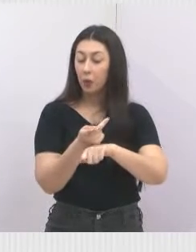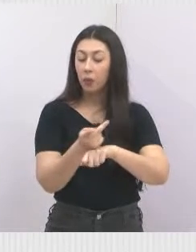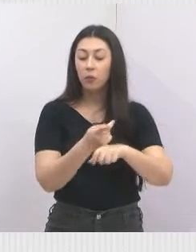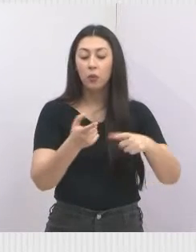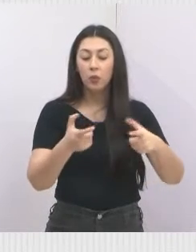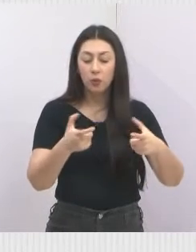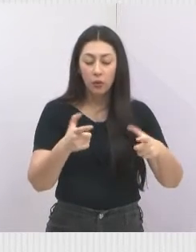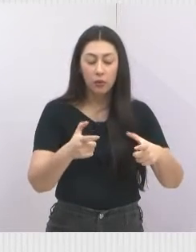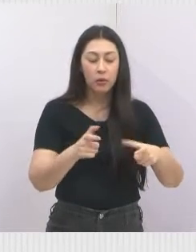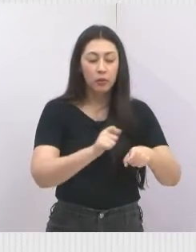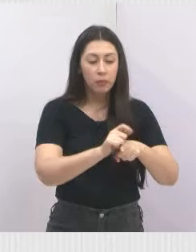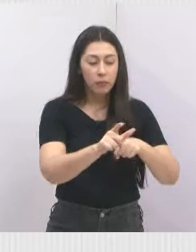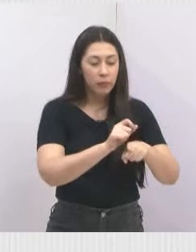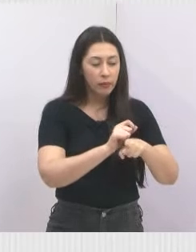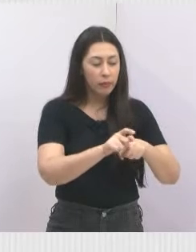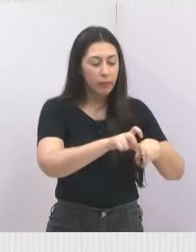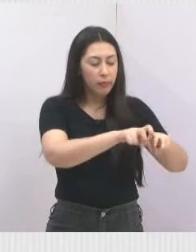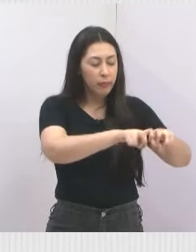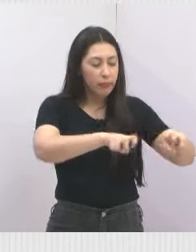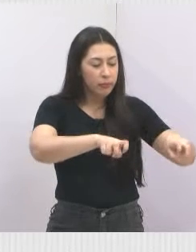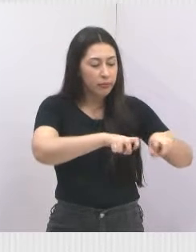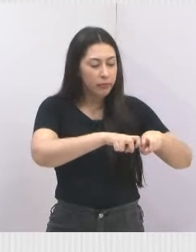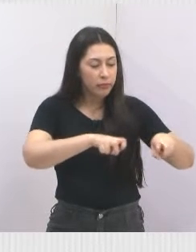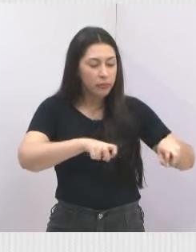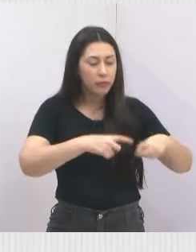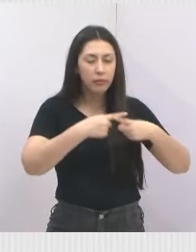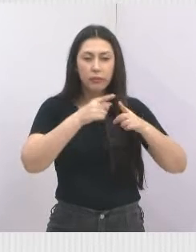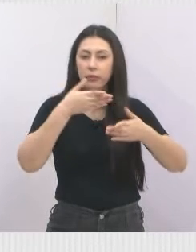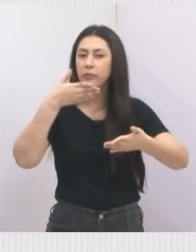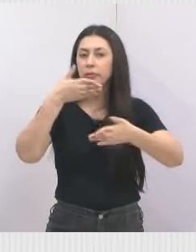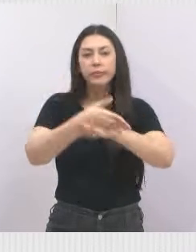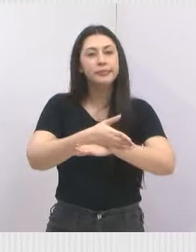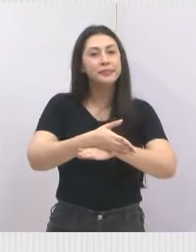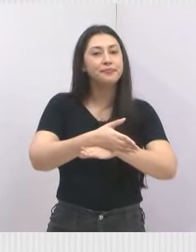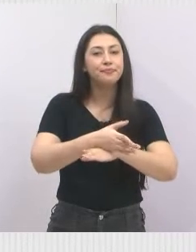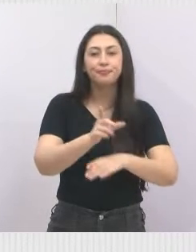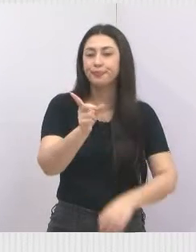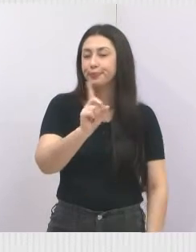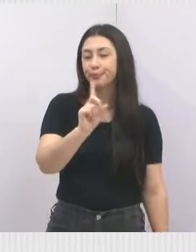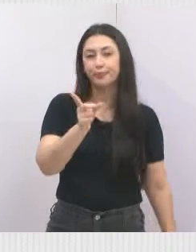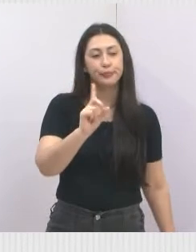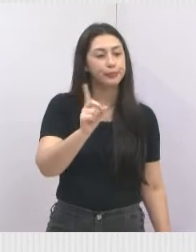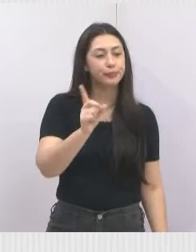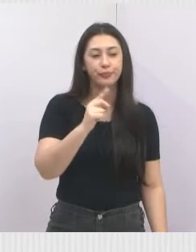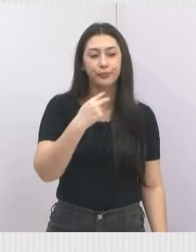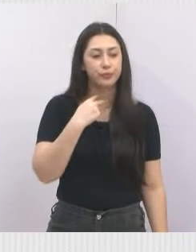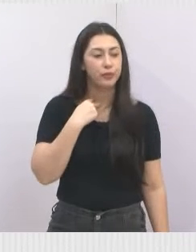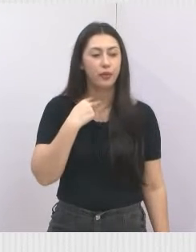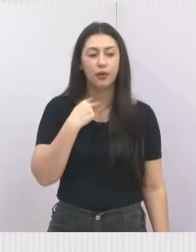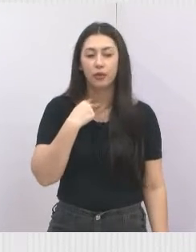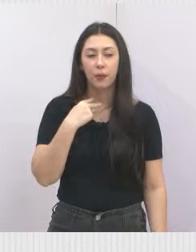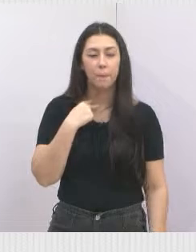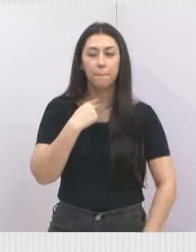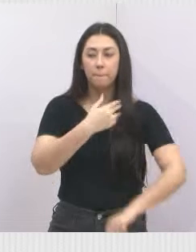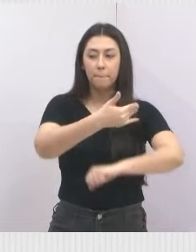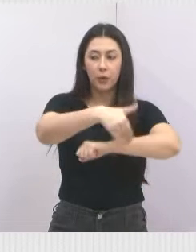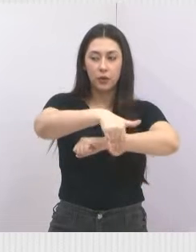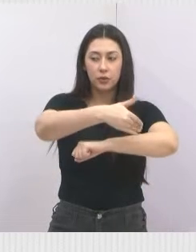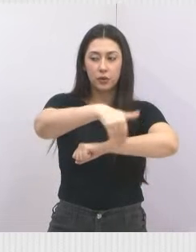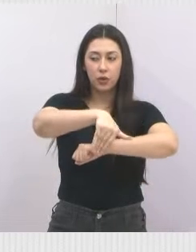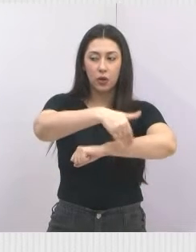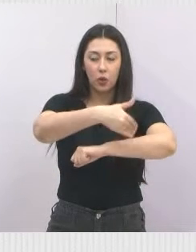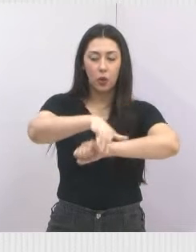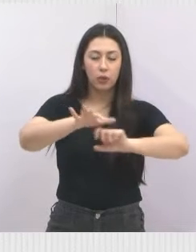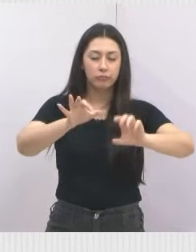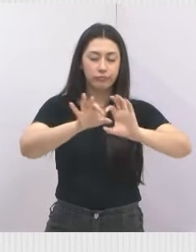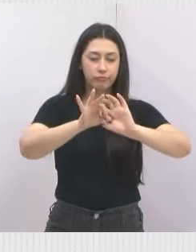o caminhão e o ônibus. Mas a entrada do Parque dos Sinos não é estacionamento. É vias públicas de